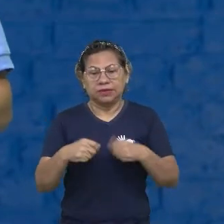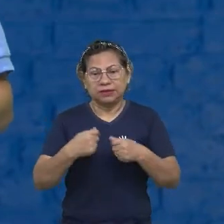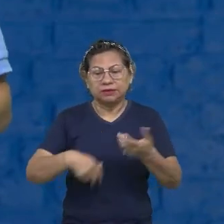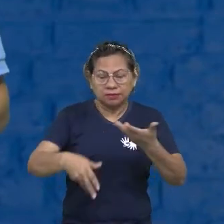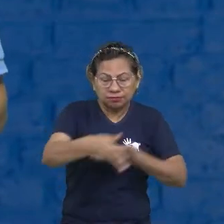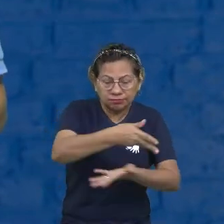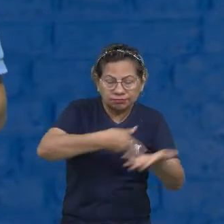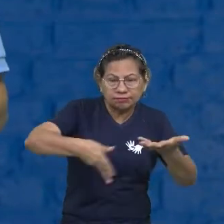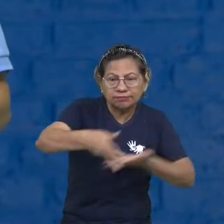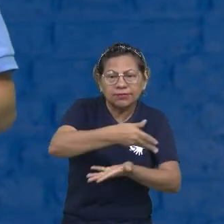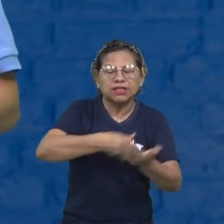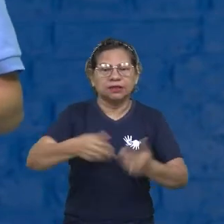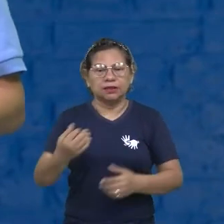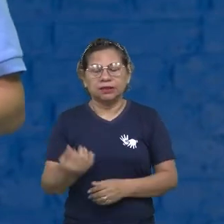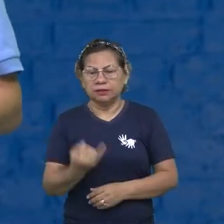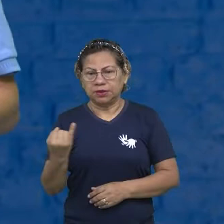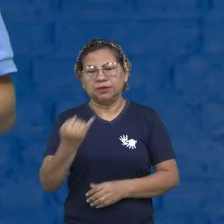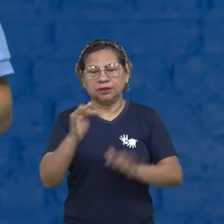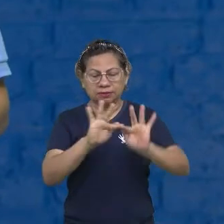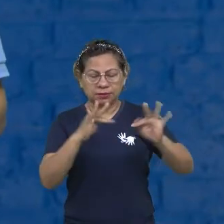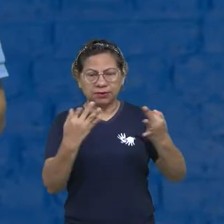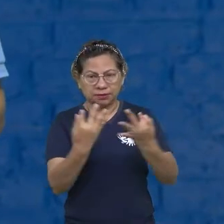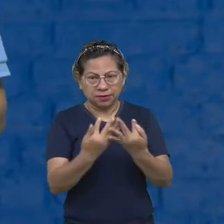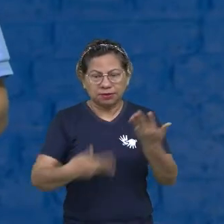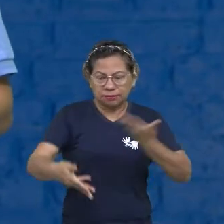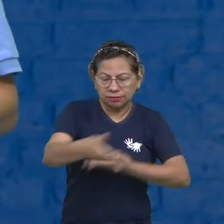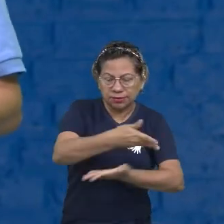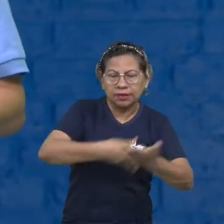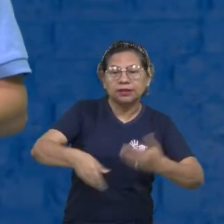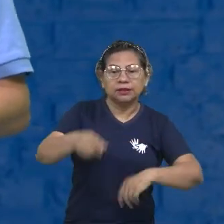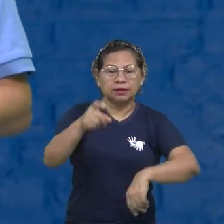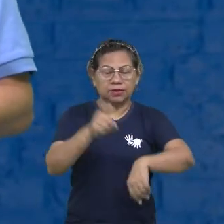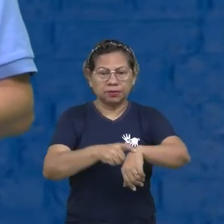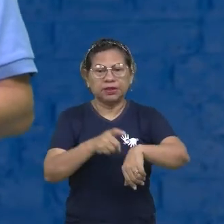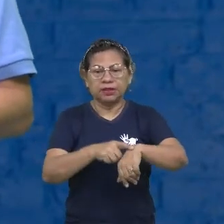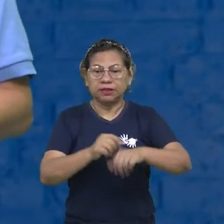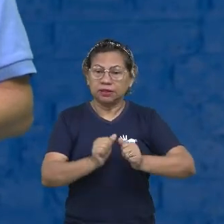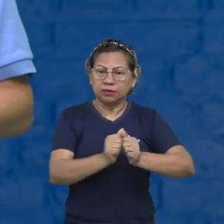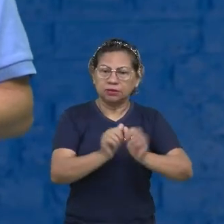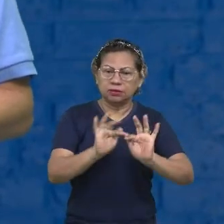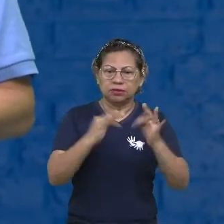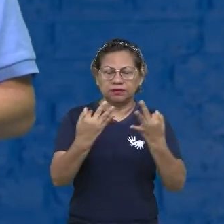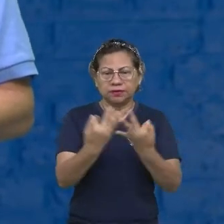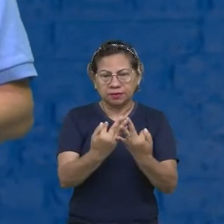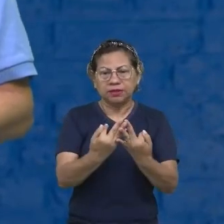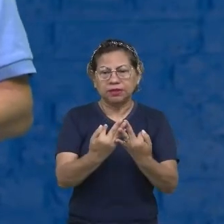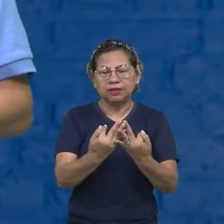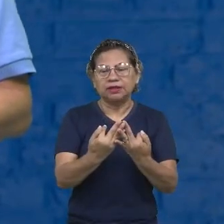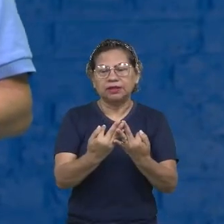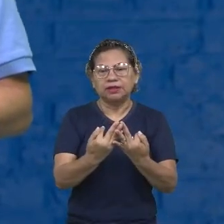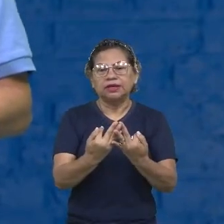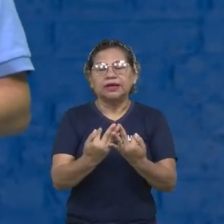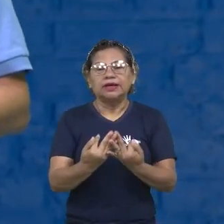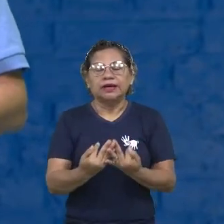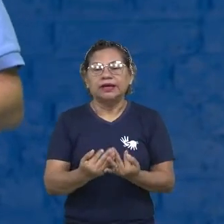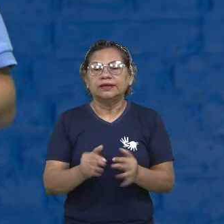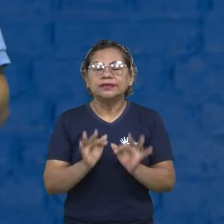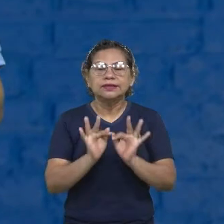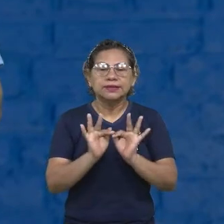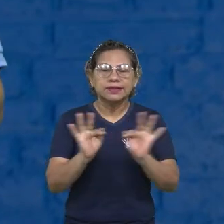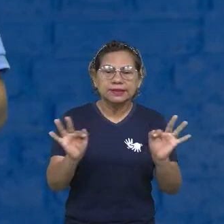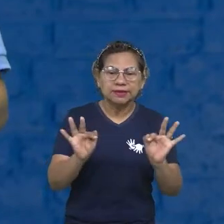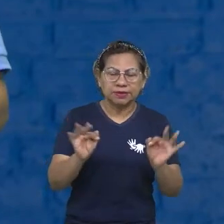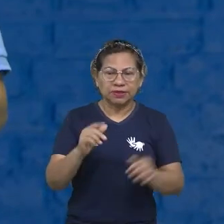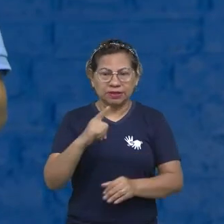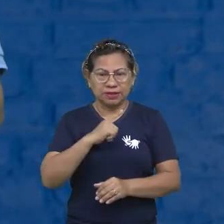que aquela interação familiar, aquele momento de estar com a família, é um exercício, sim. Tem gente que